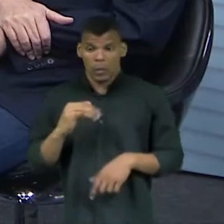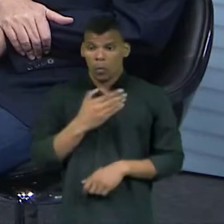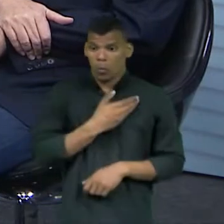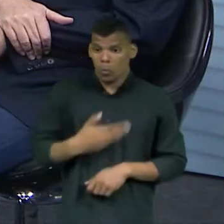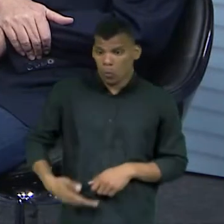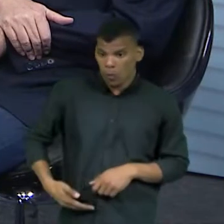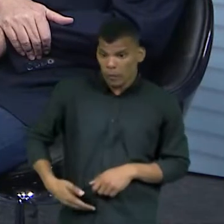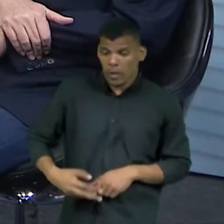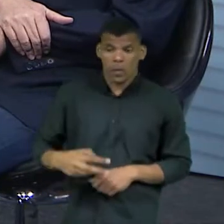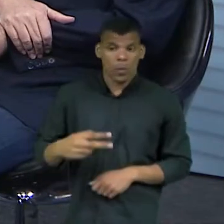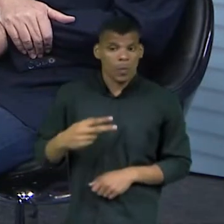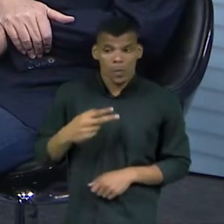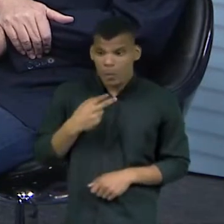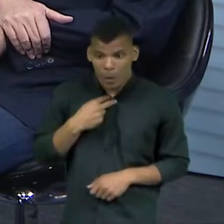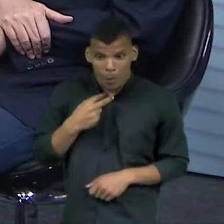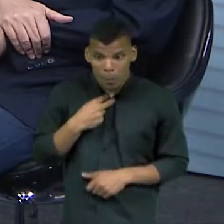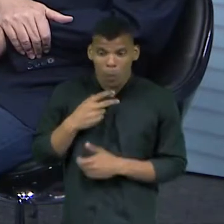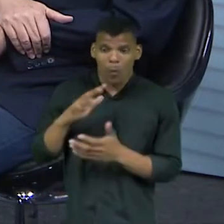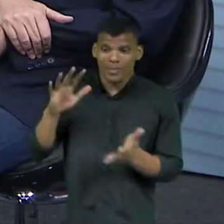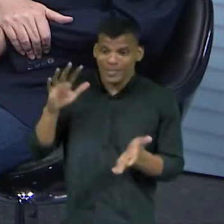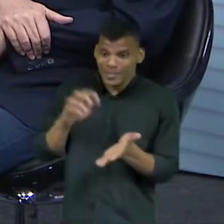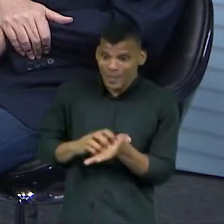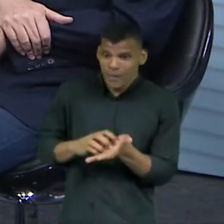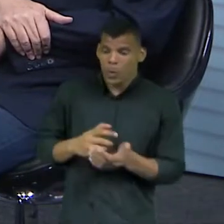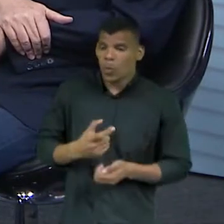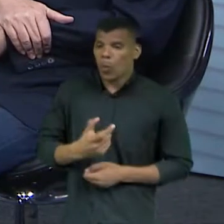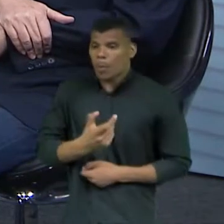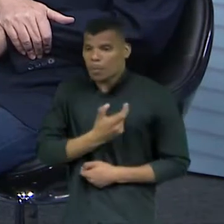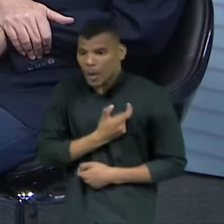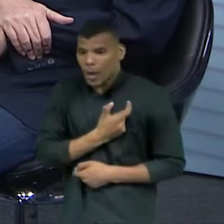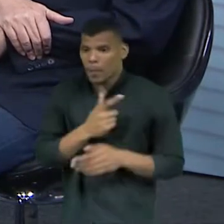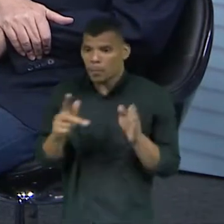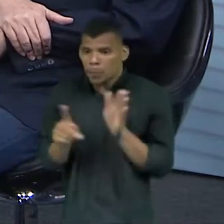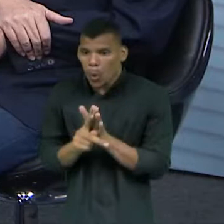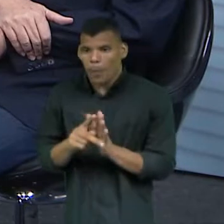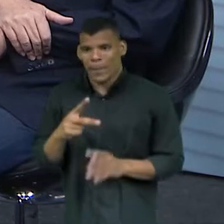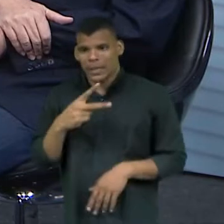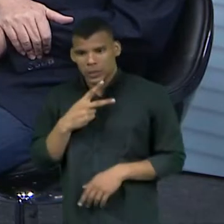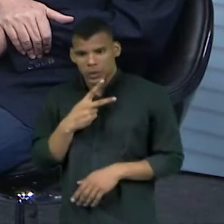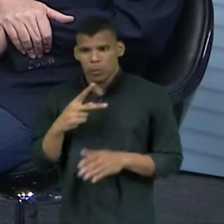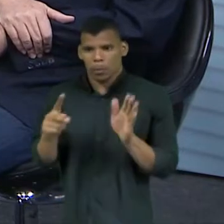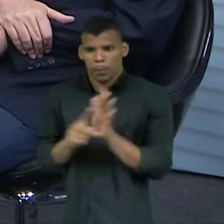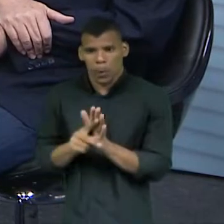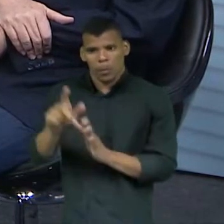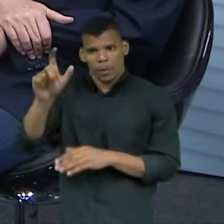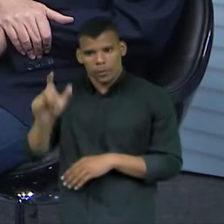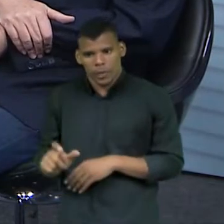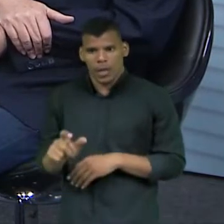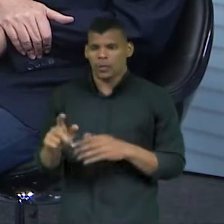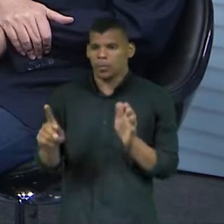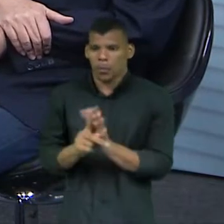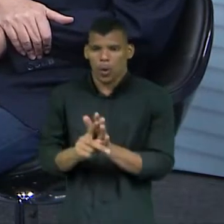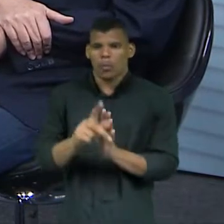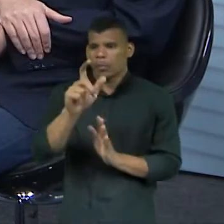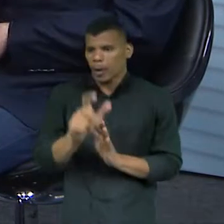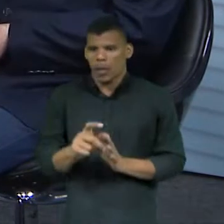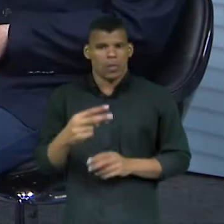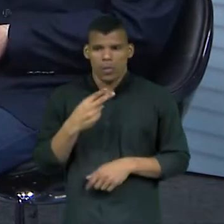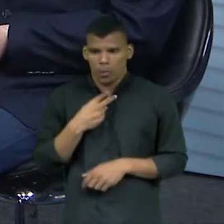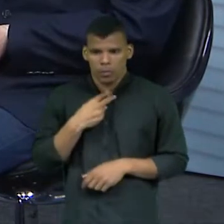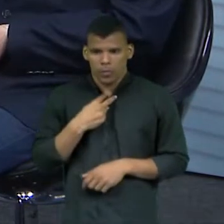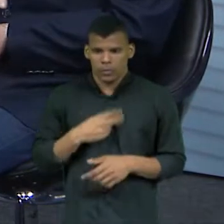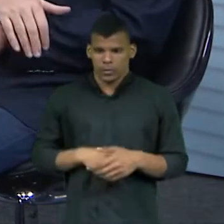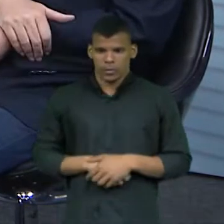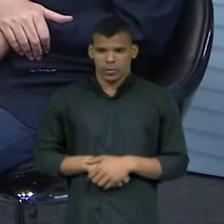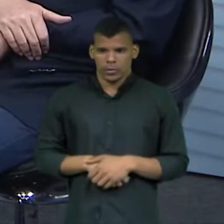servidor, ele não pode. É uma conduta verdade. Ele não pode usar bóton, ele não pode usar camisa, nem boné, porque nada que promova... Porque ela é um